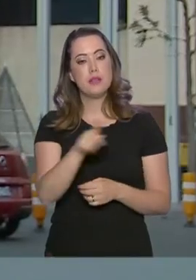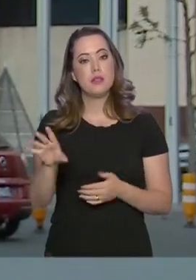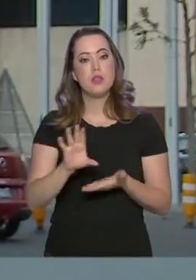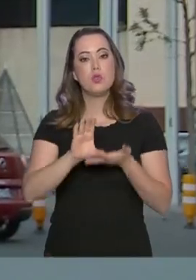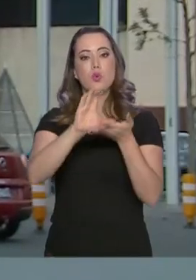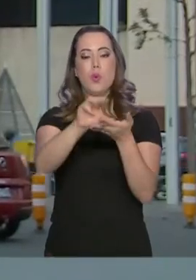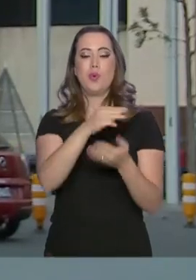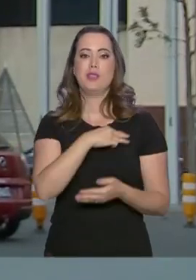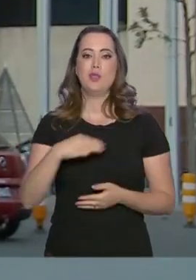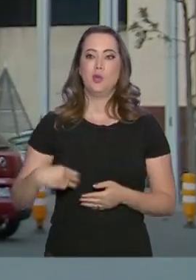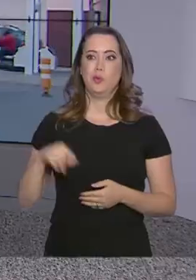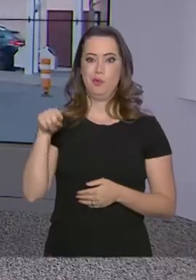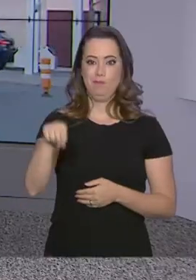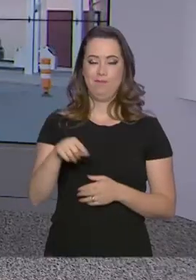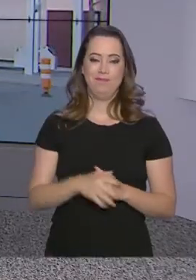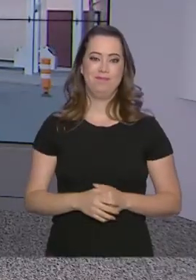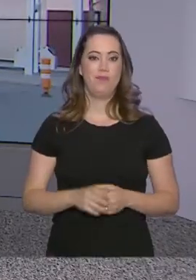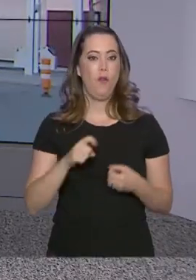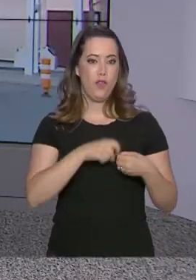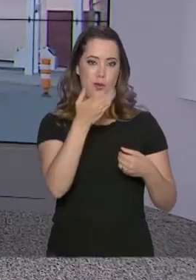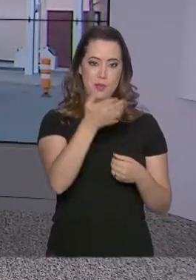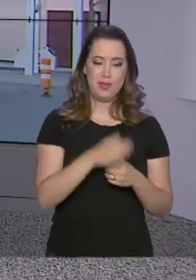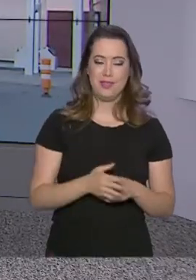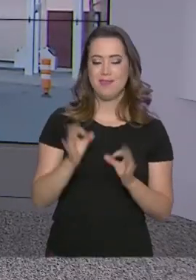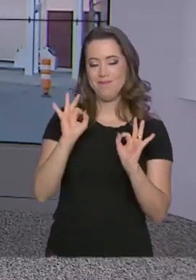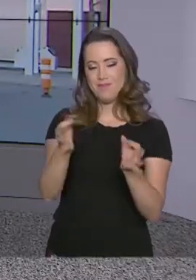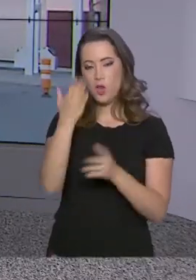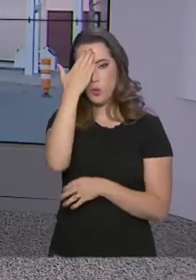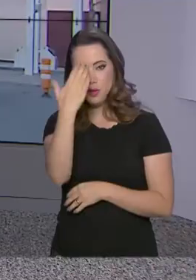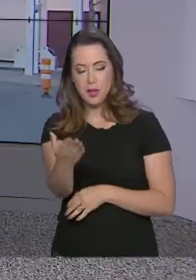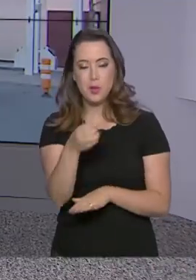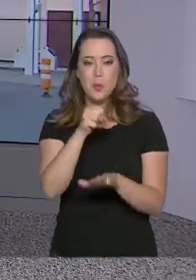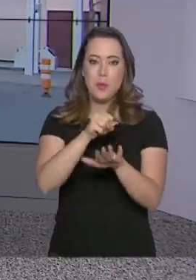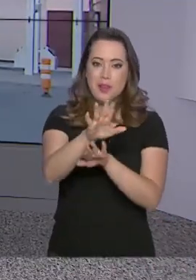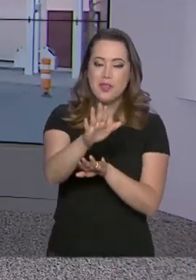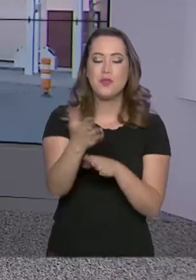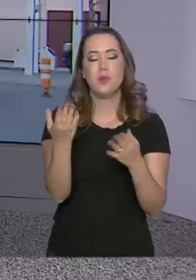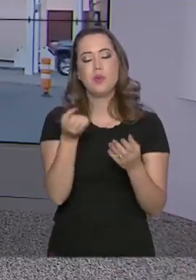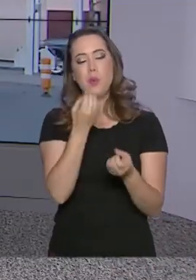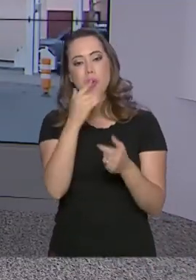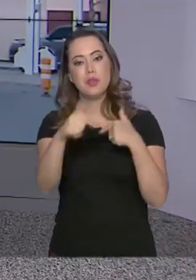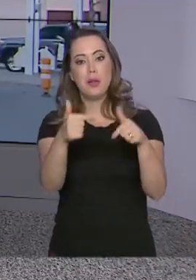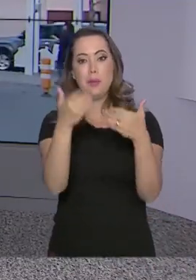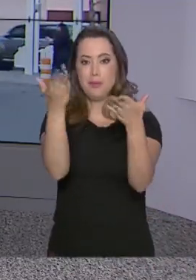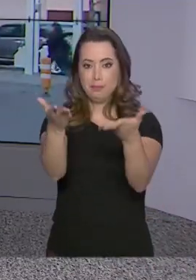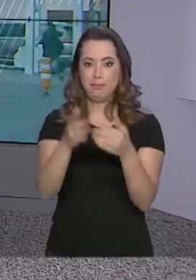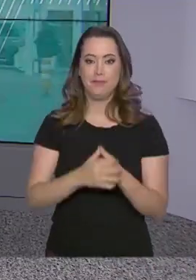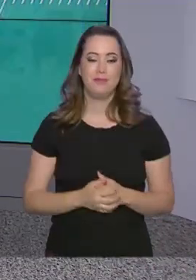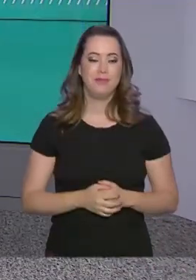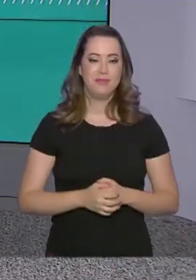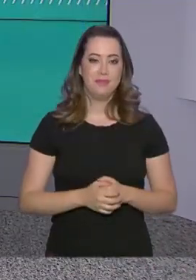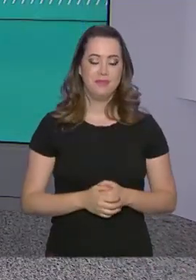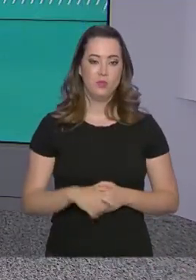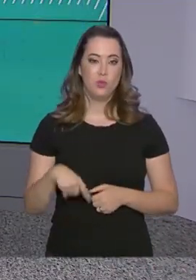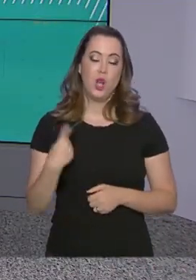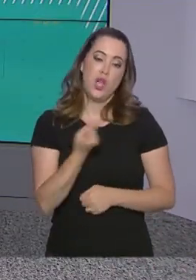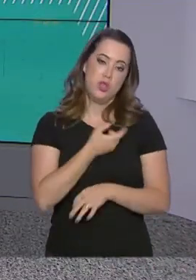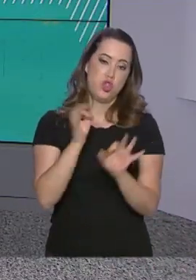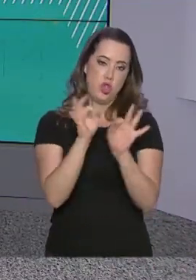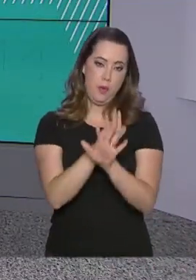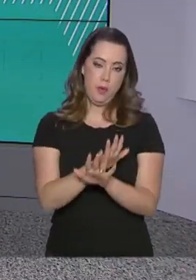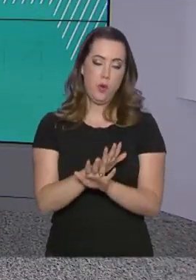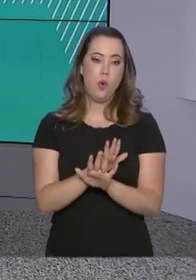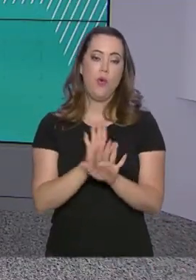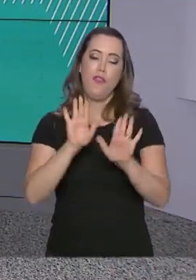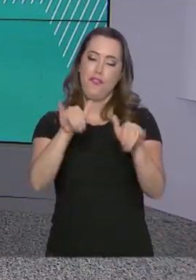Roberto, voltamos com você. Está ótimo, Luana. Muito obrigado pelas informações. Um excelente trabalho para você em Lima. E a gente fica por